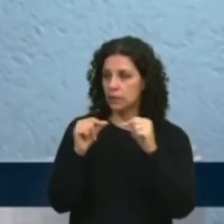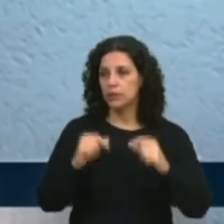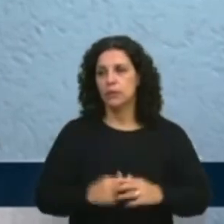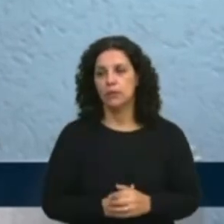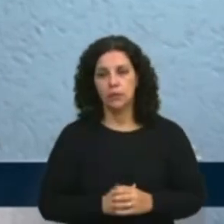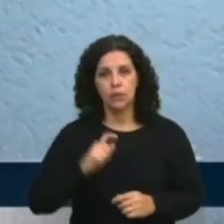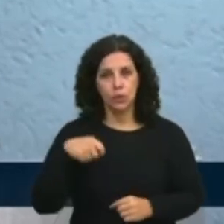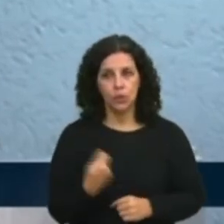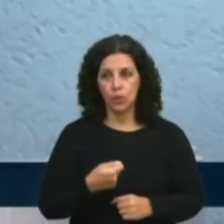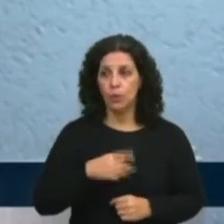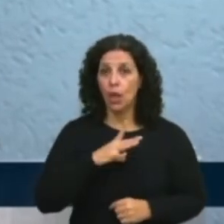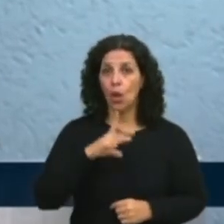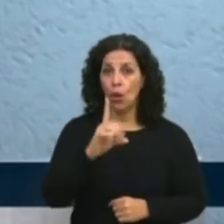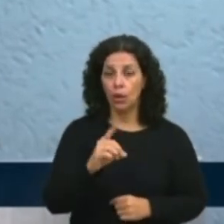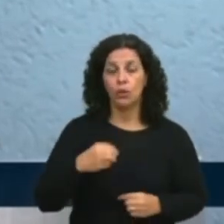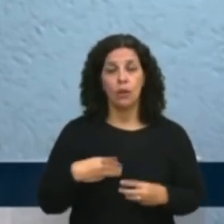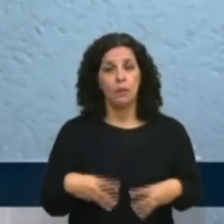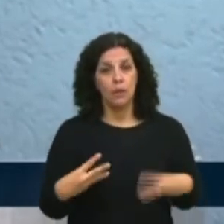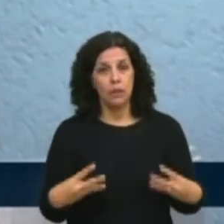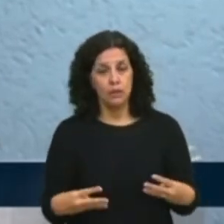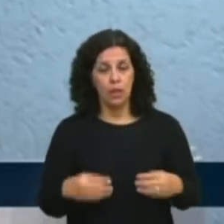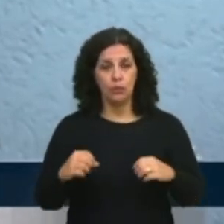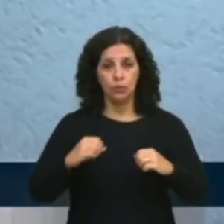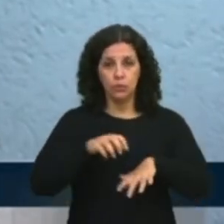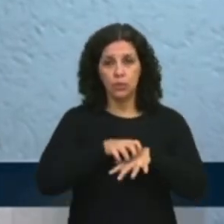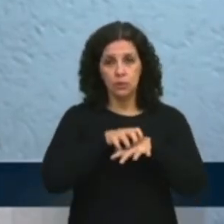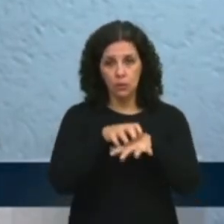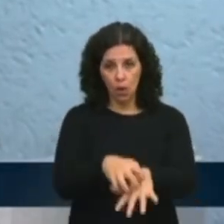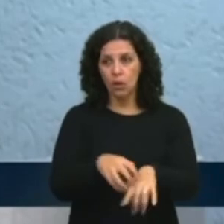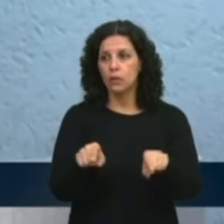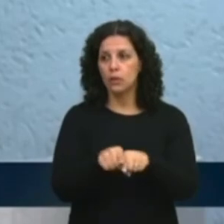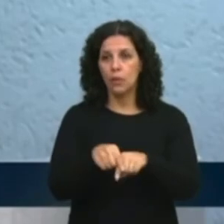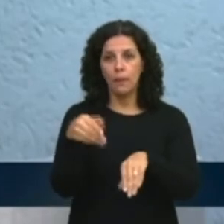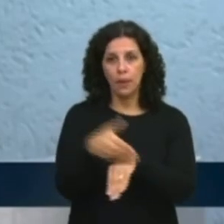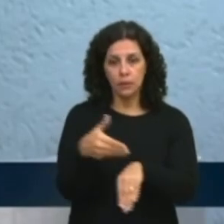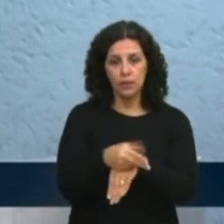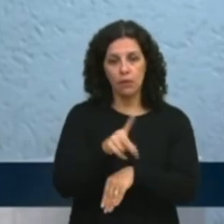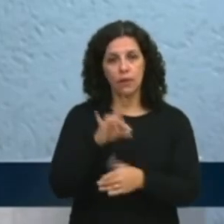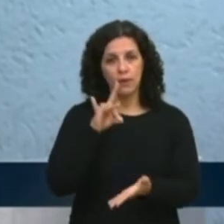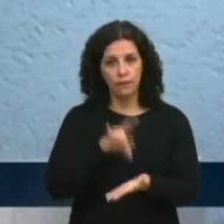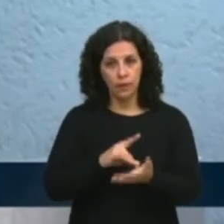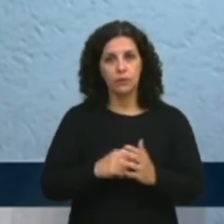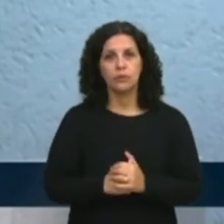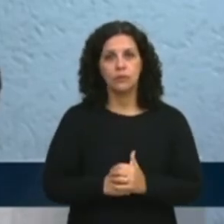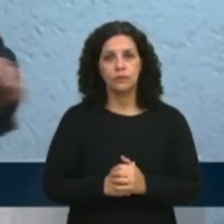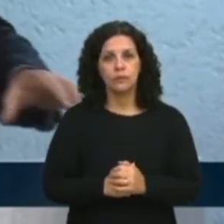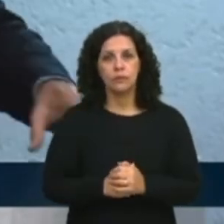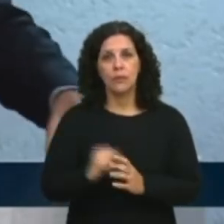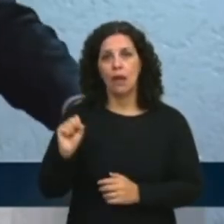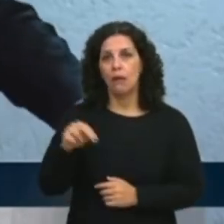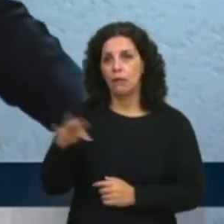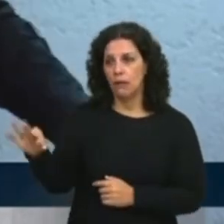sob a coordenação do Ministério dos Transportes e com a participação efetiva da